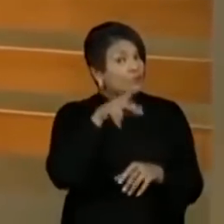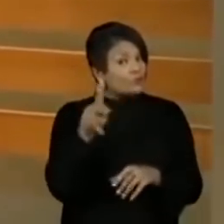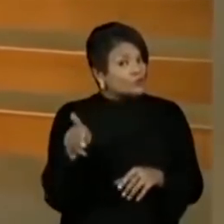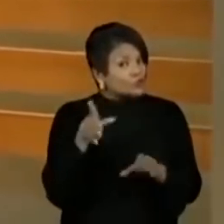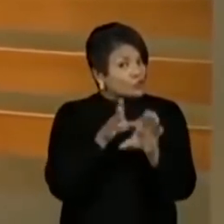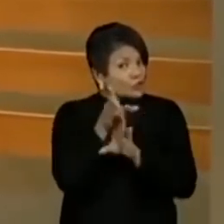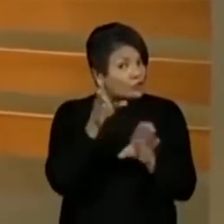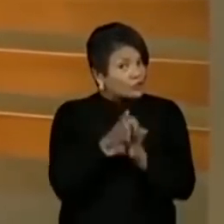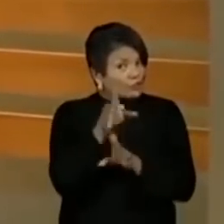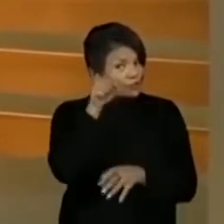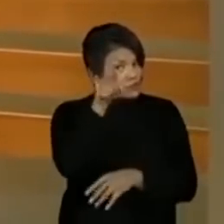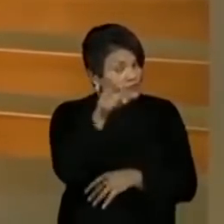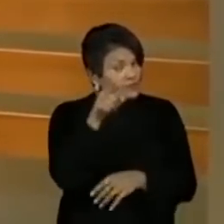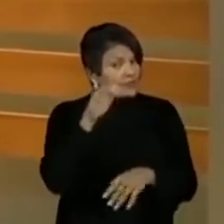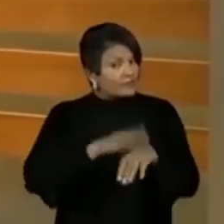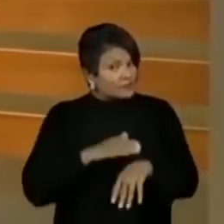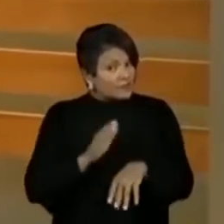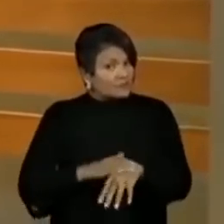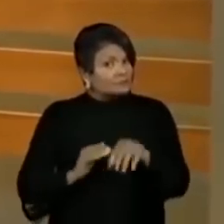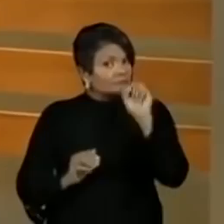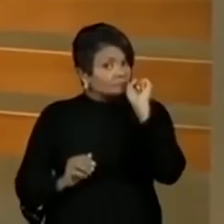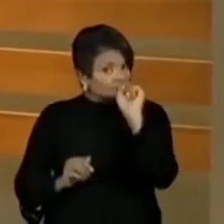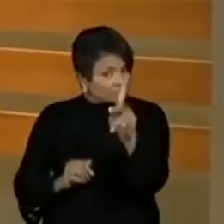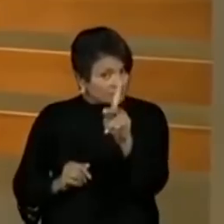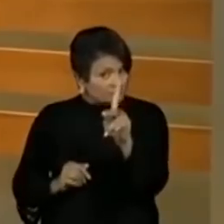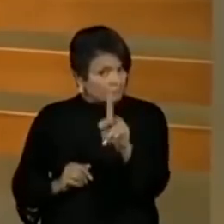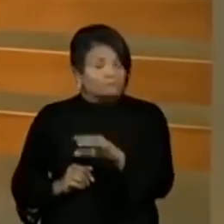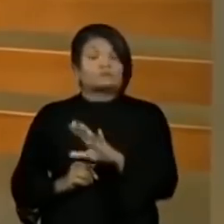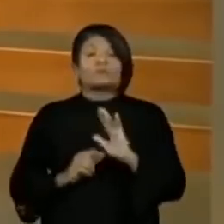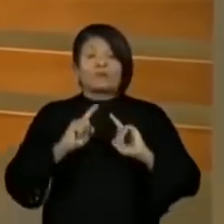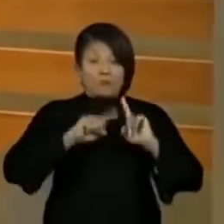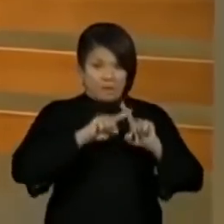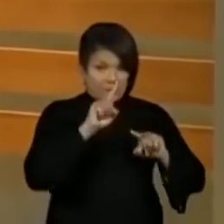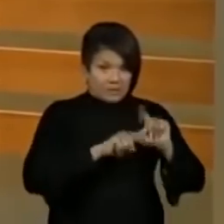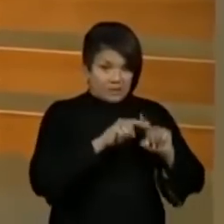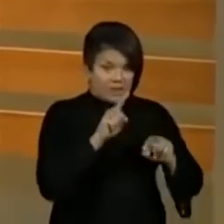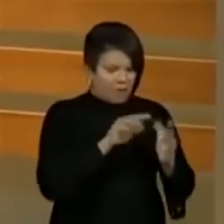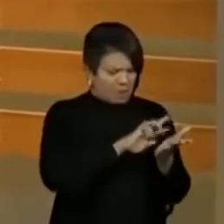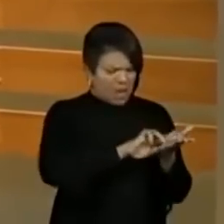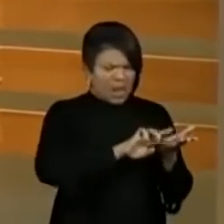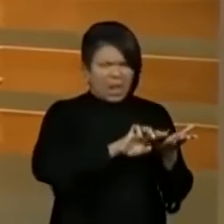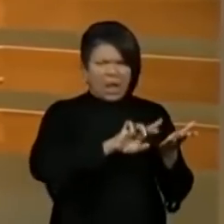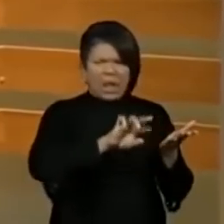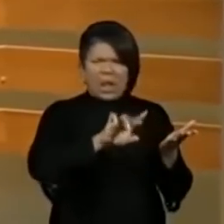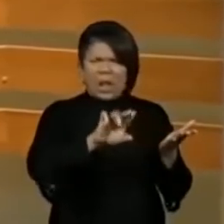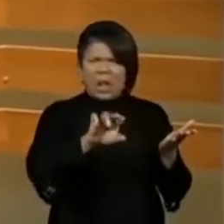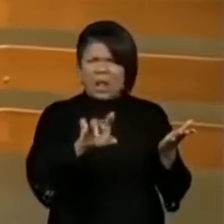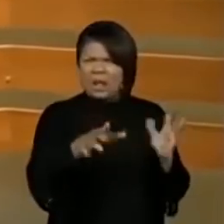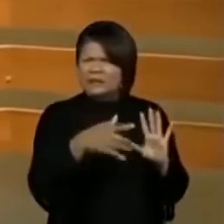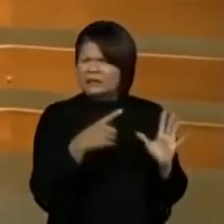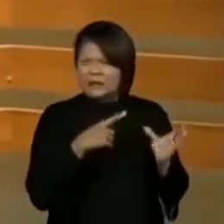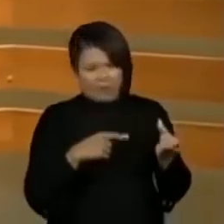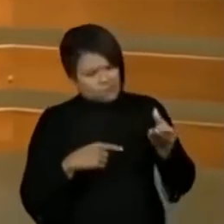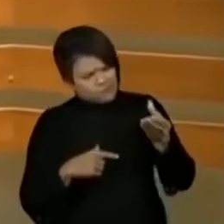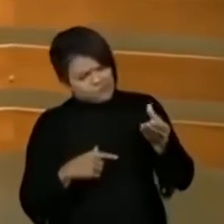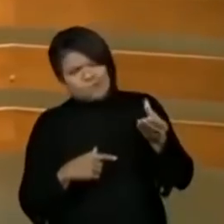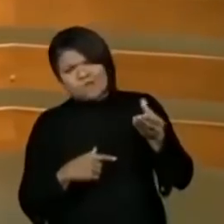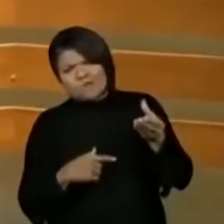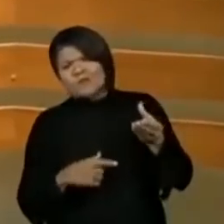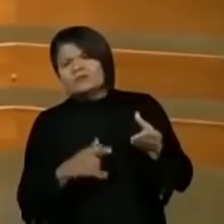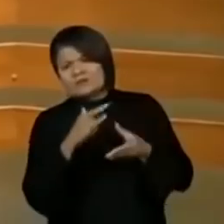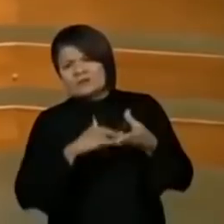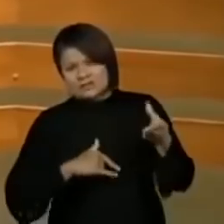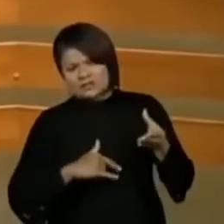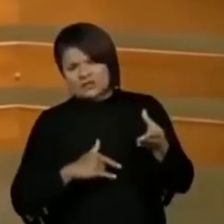fazer. Ok? Você vai usar esse material como referência. Lá tem textos à vontade. Você pode, inclusive, ler na